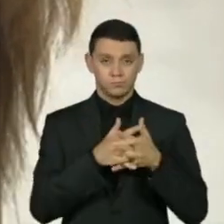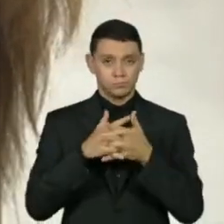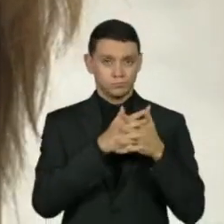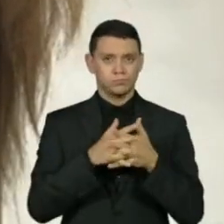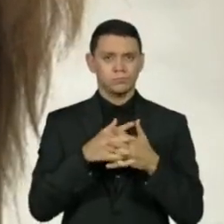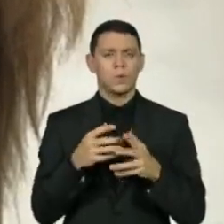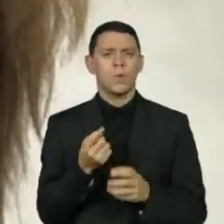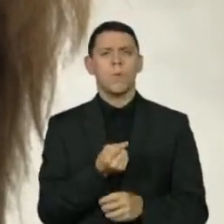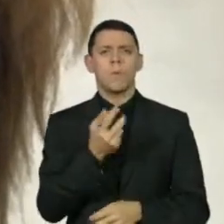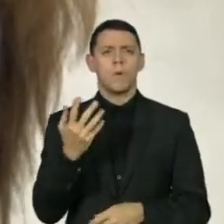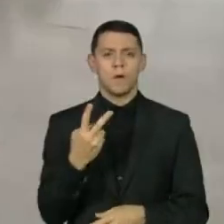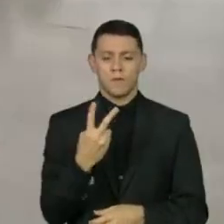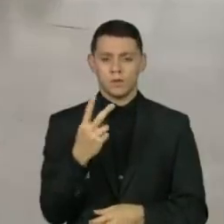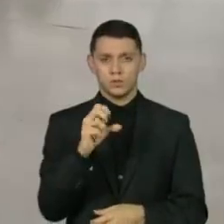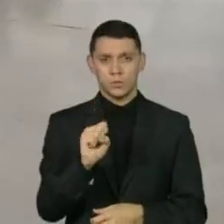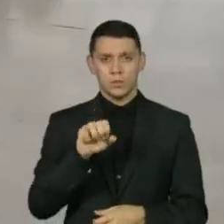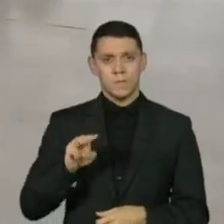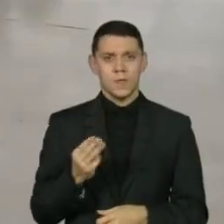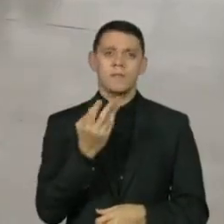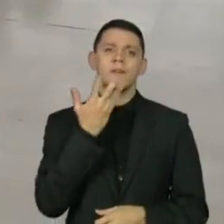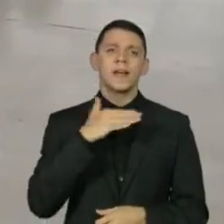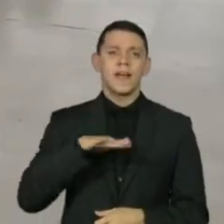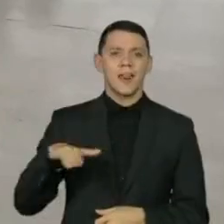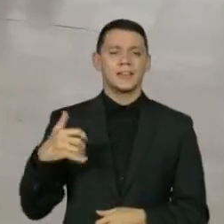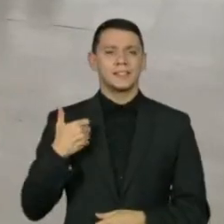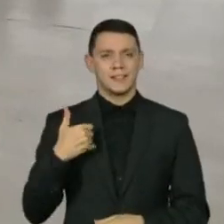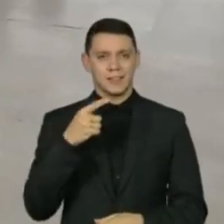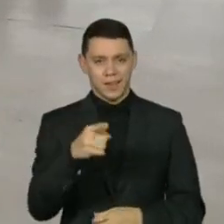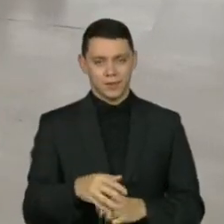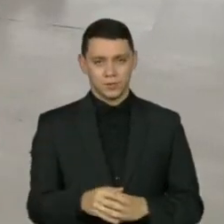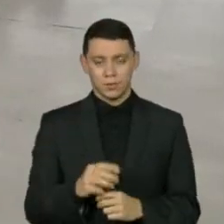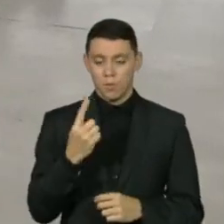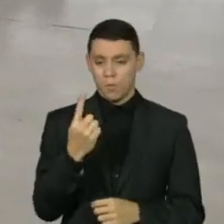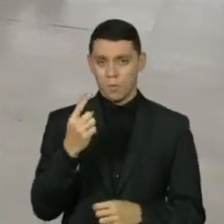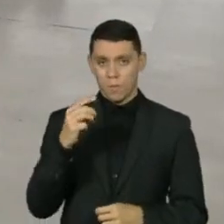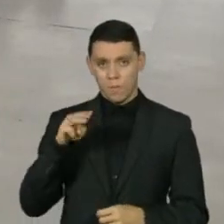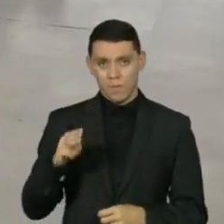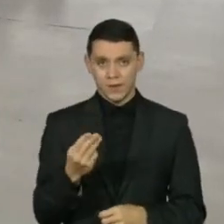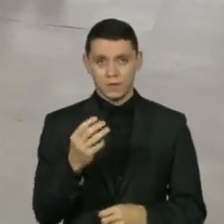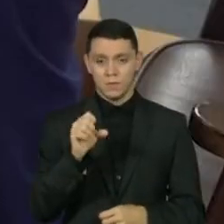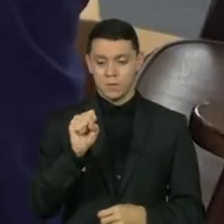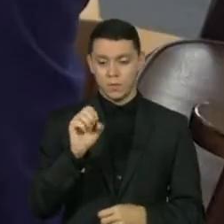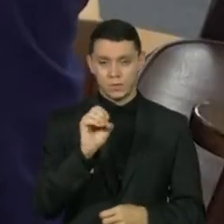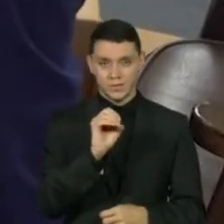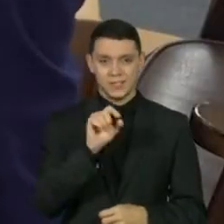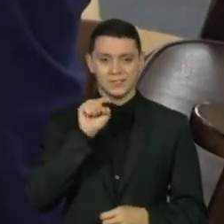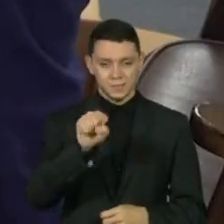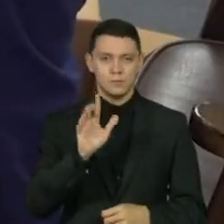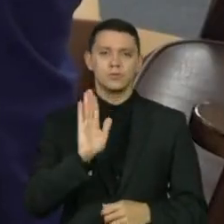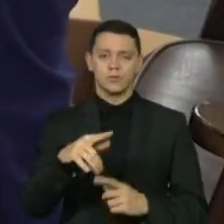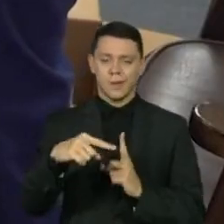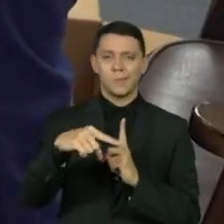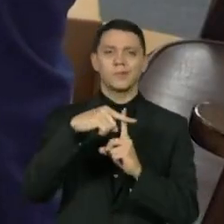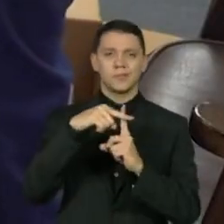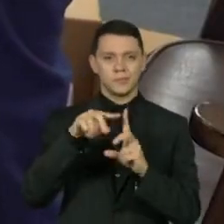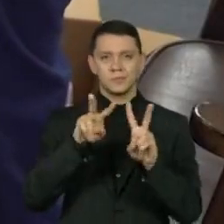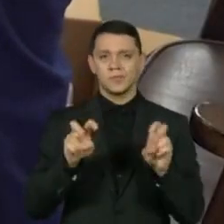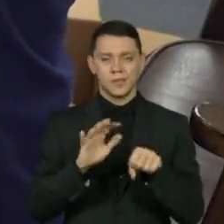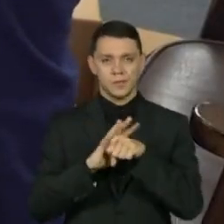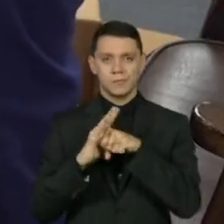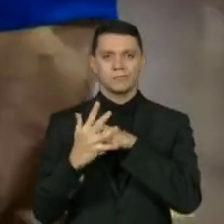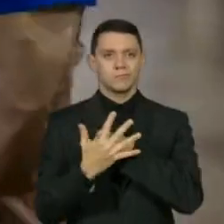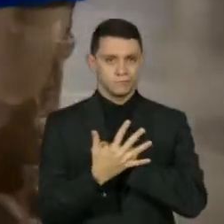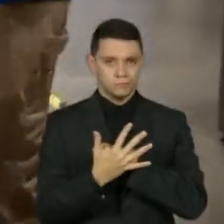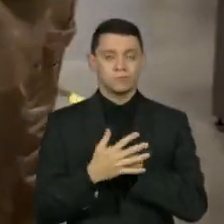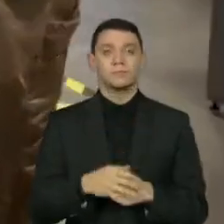milhões de crianças nessa faixa etária. 1,8 milhão testaram positivo para a Covid-19. As